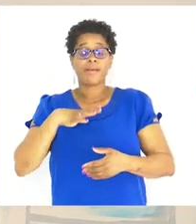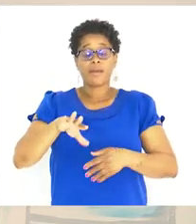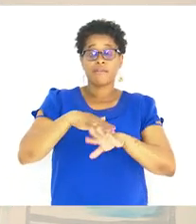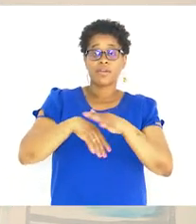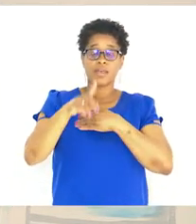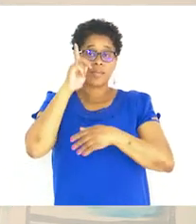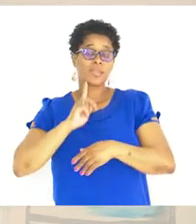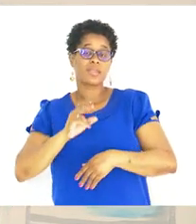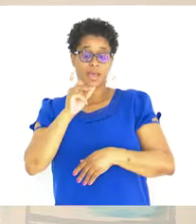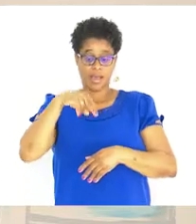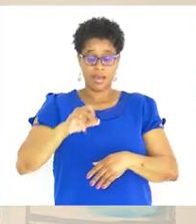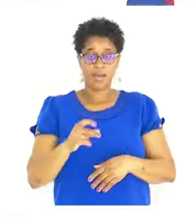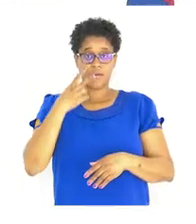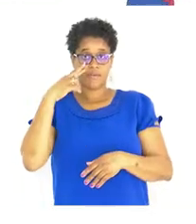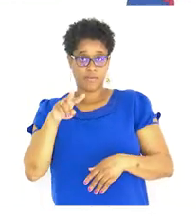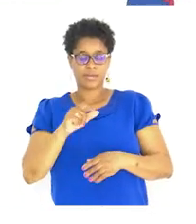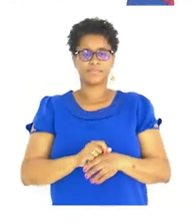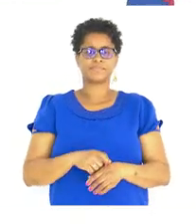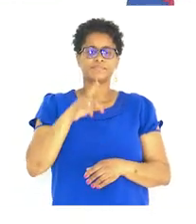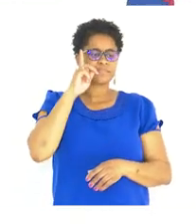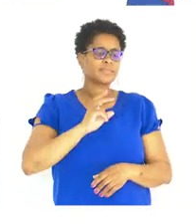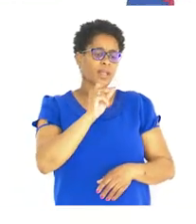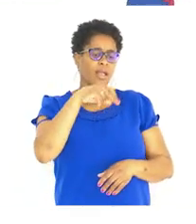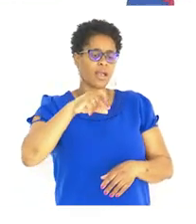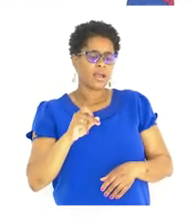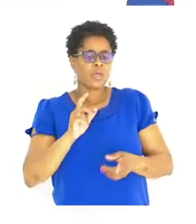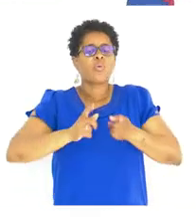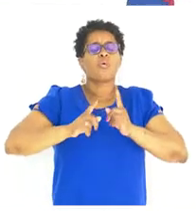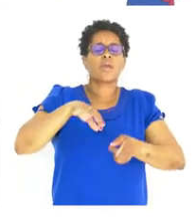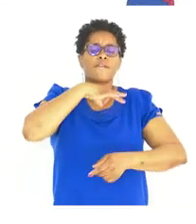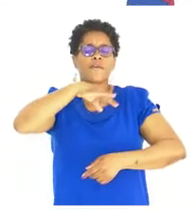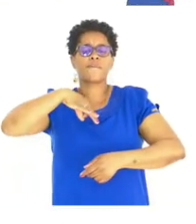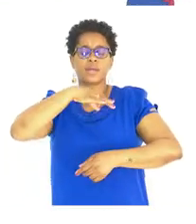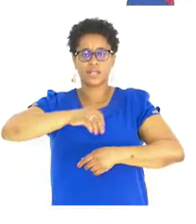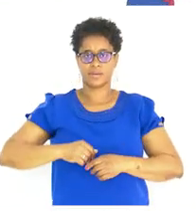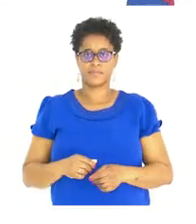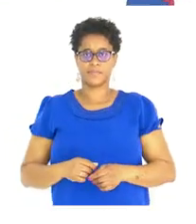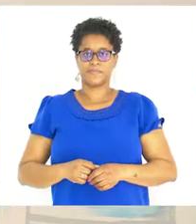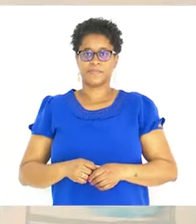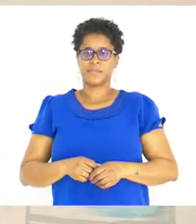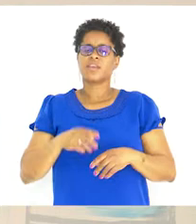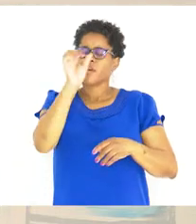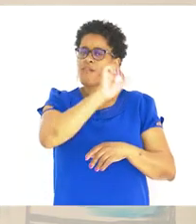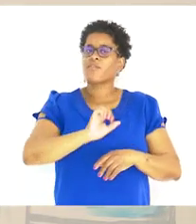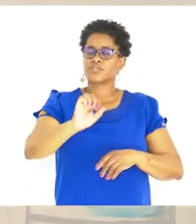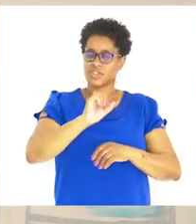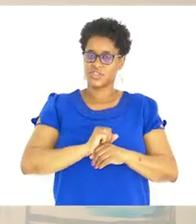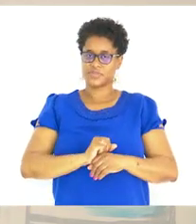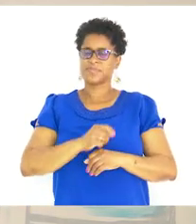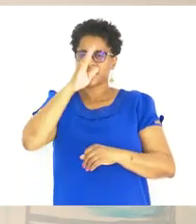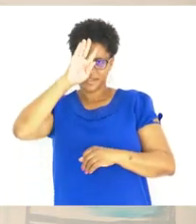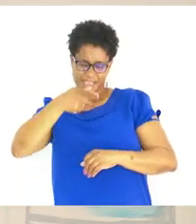menina Ana Vamos lá ver Ana O que é família? E vocês